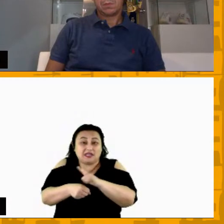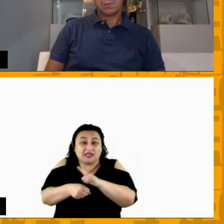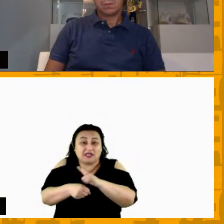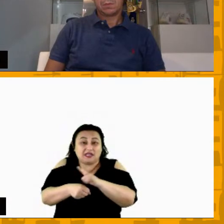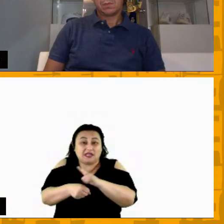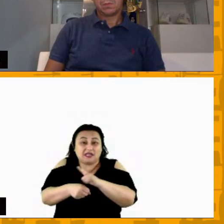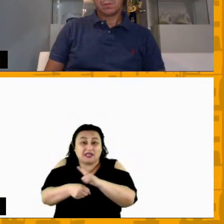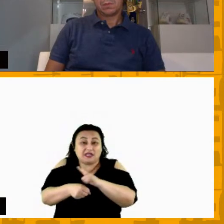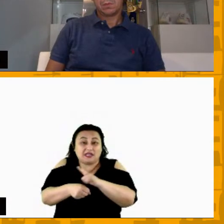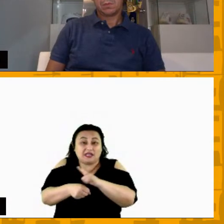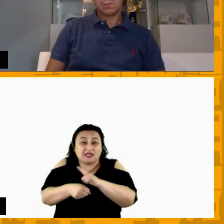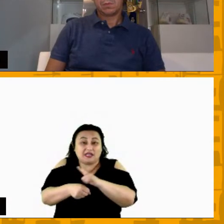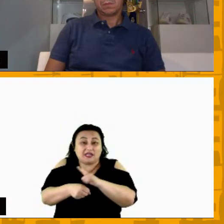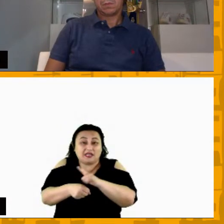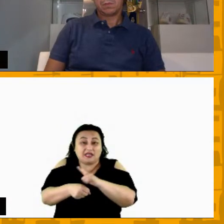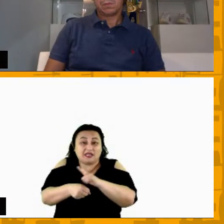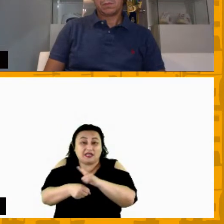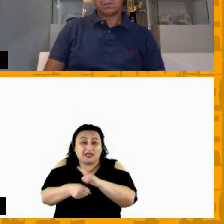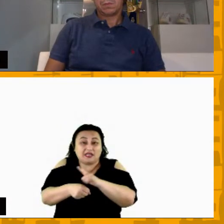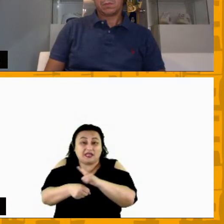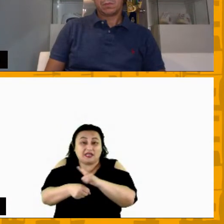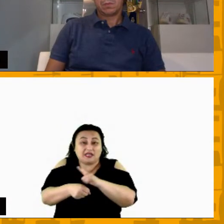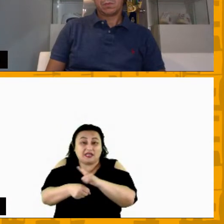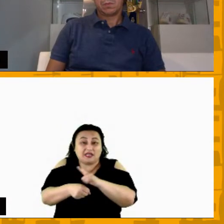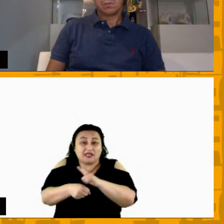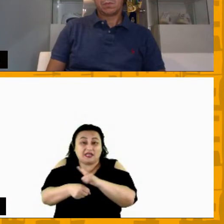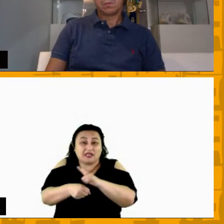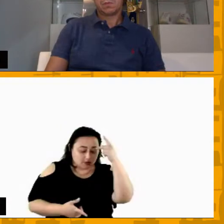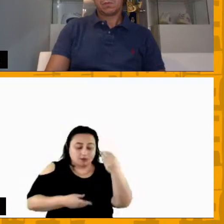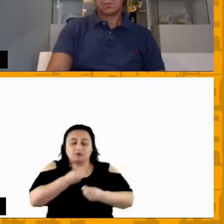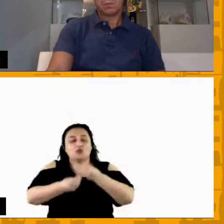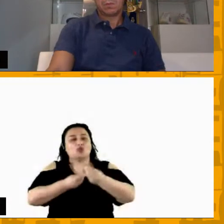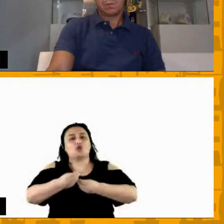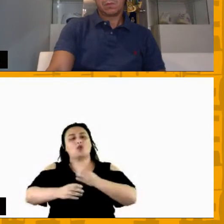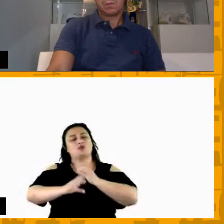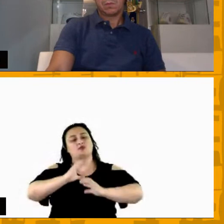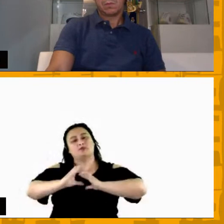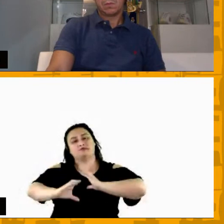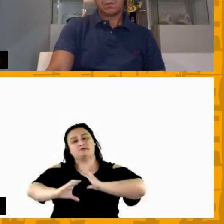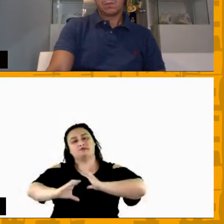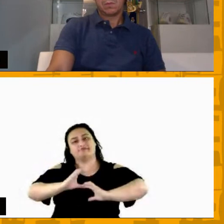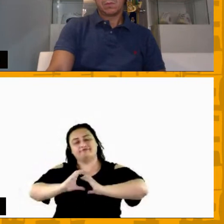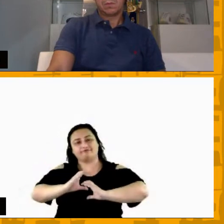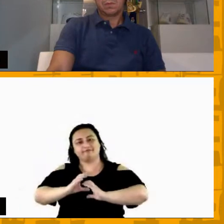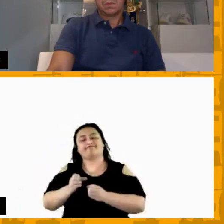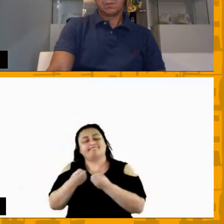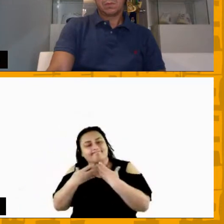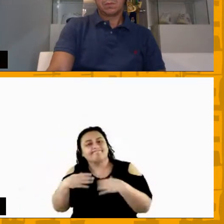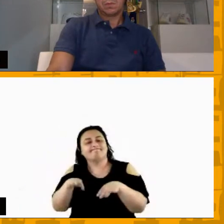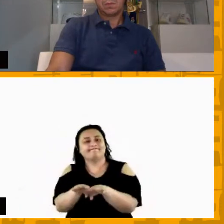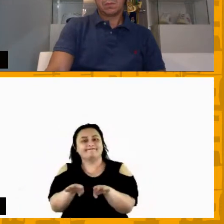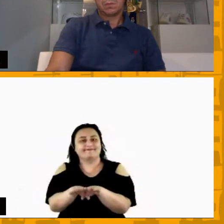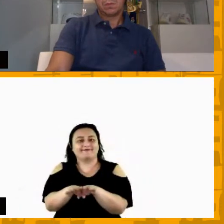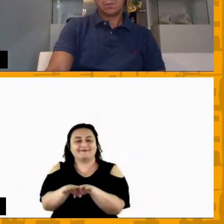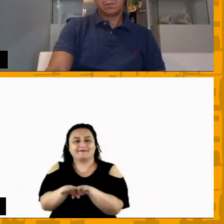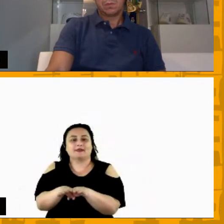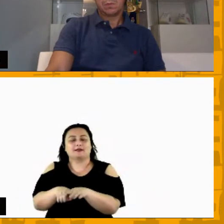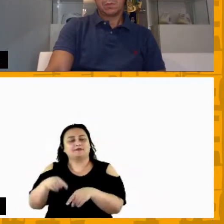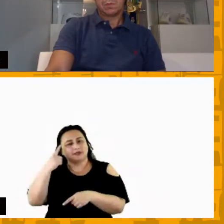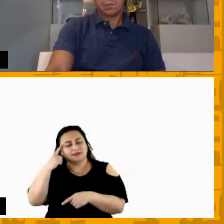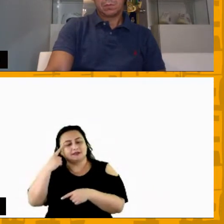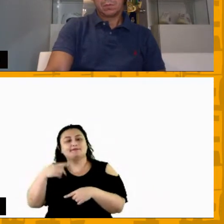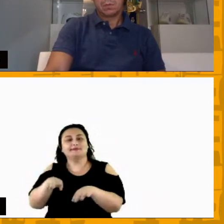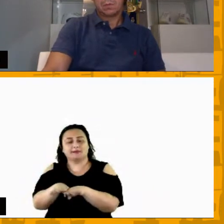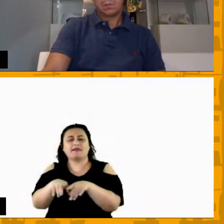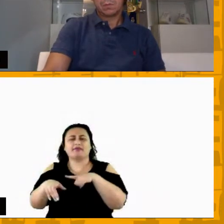né? Dos meios que a gente usa pra se comunicar. Muito bom. Pensando aqui, eu vi que tem uma pergunta